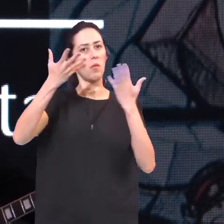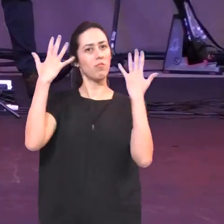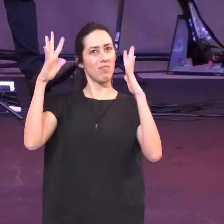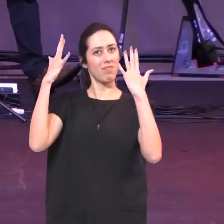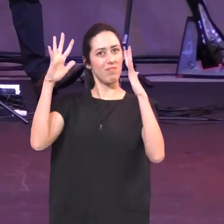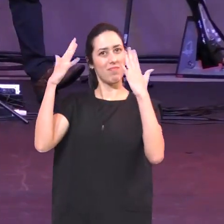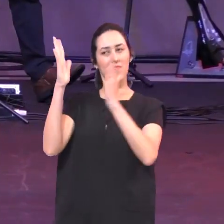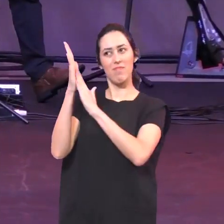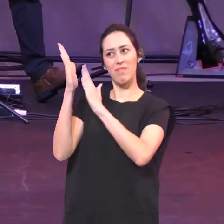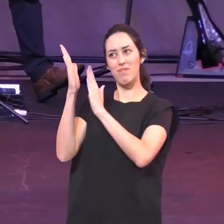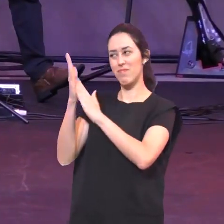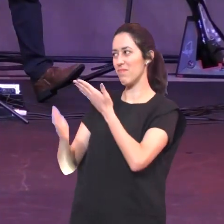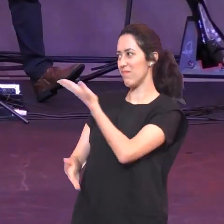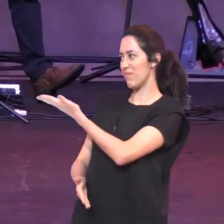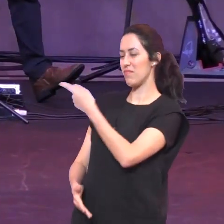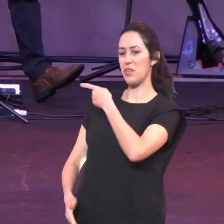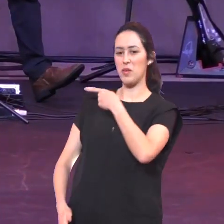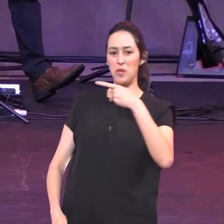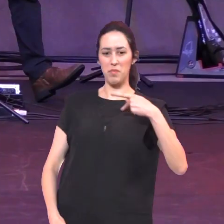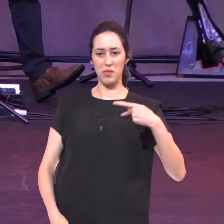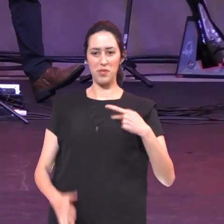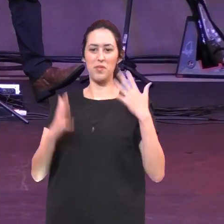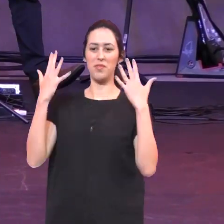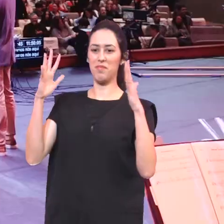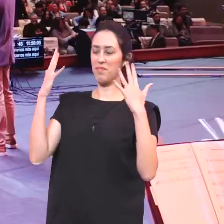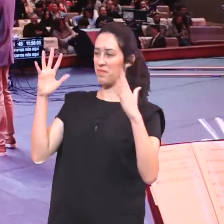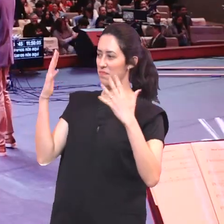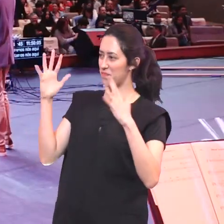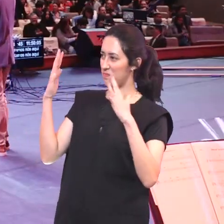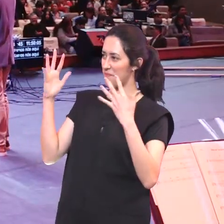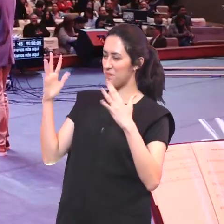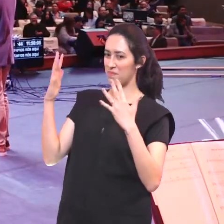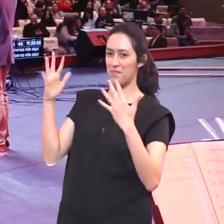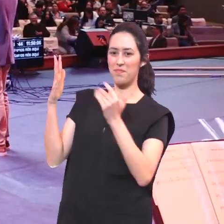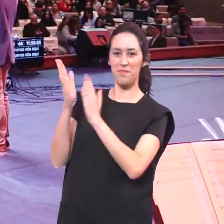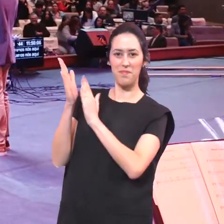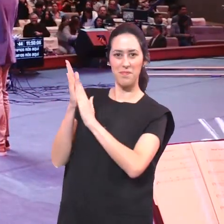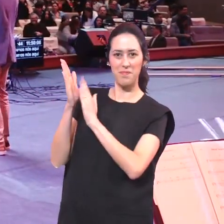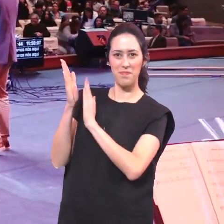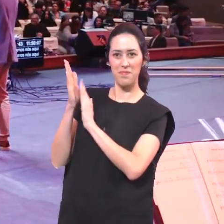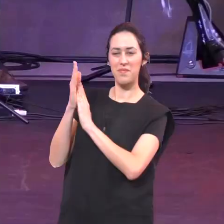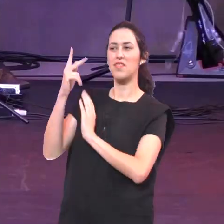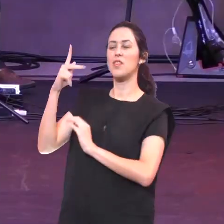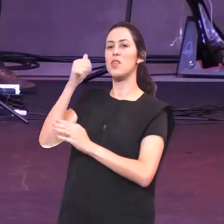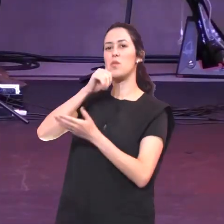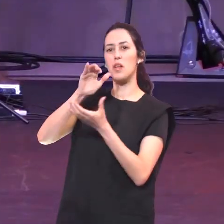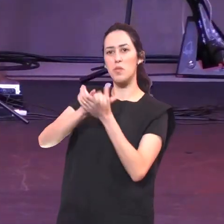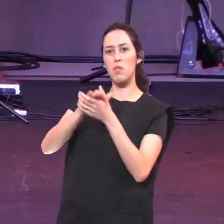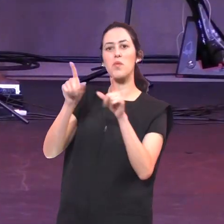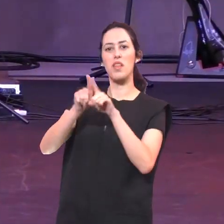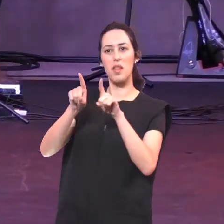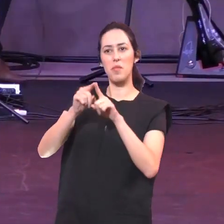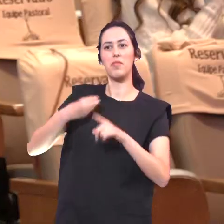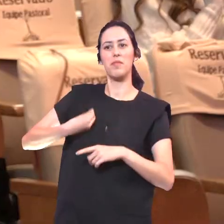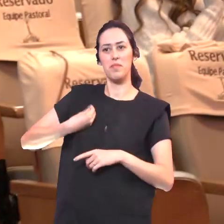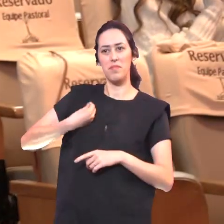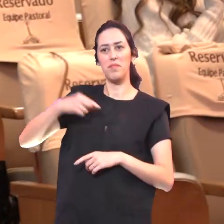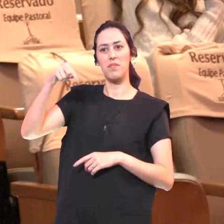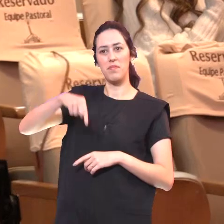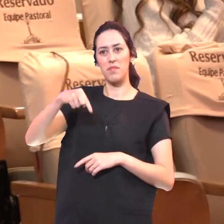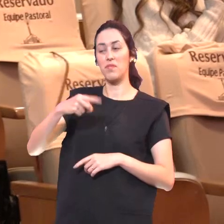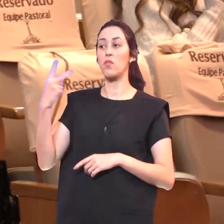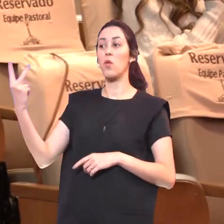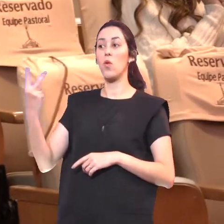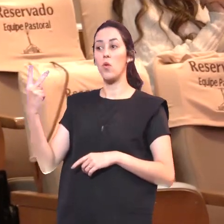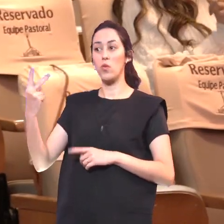palmas pro pastor Marco Ele e sua esposa Márcia Estão aqui com a gente Veio lá